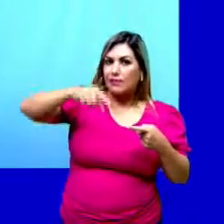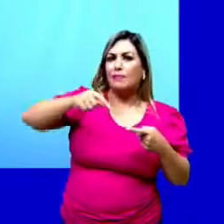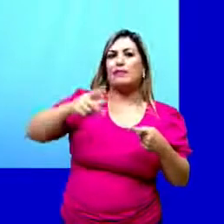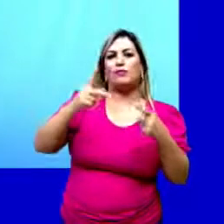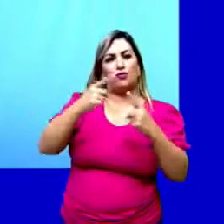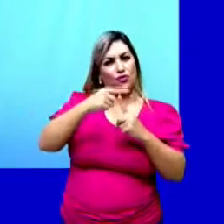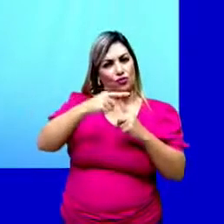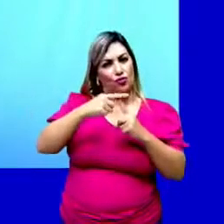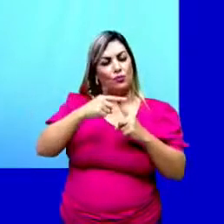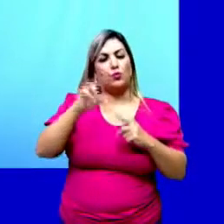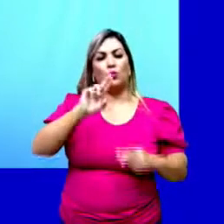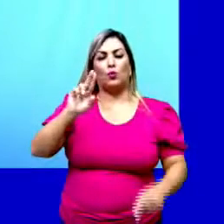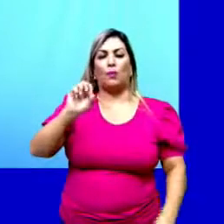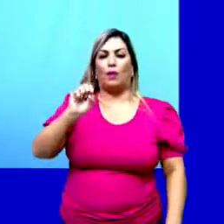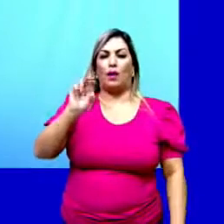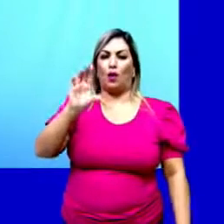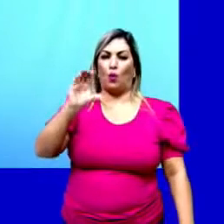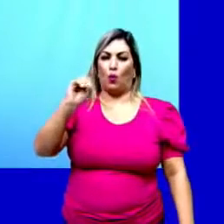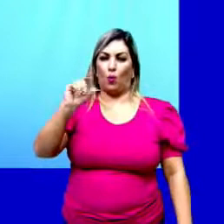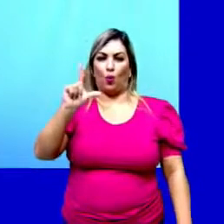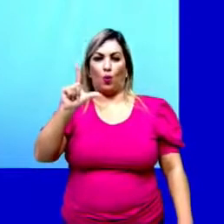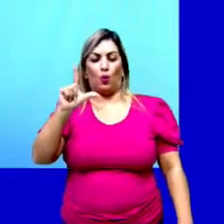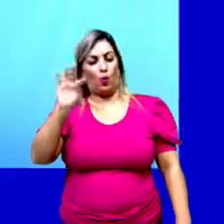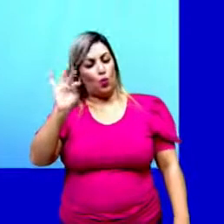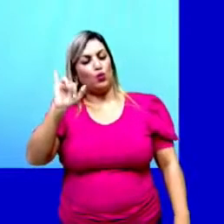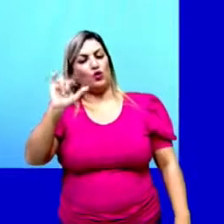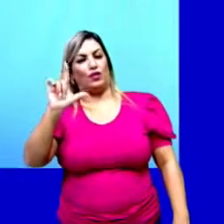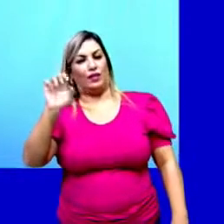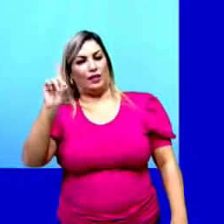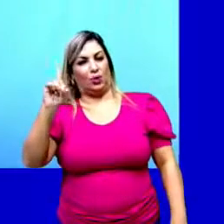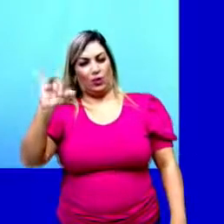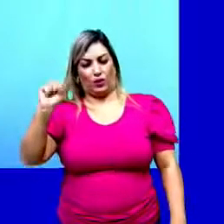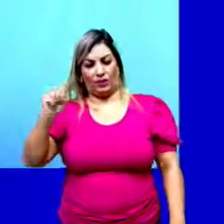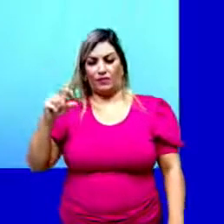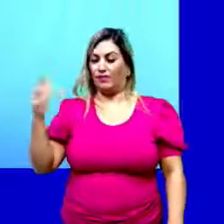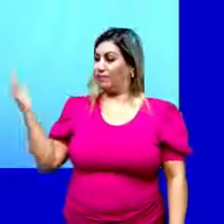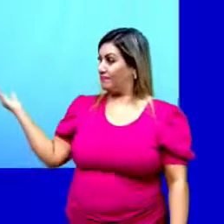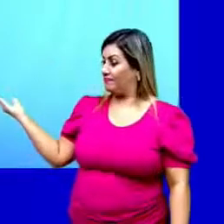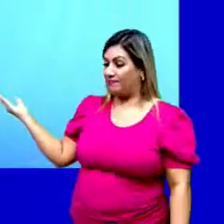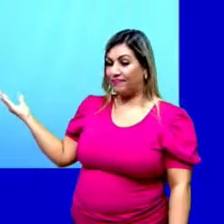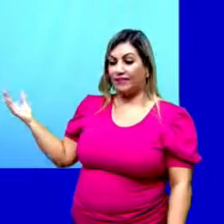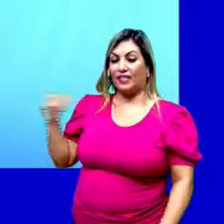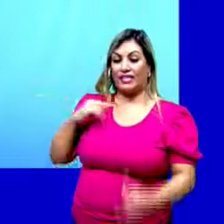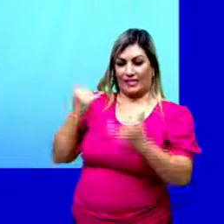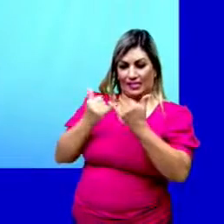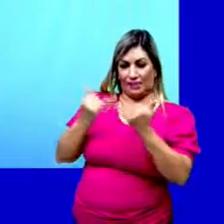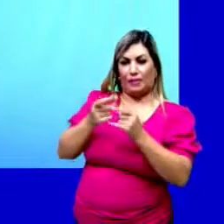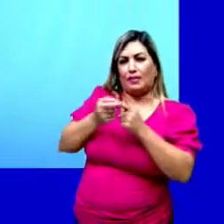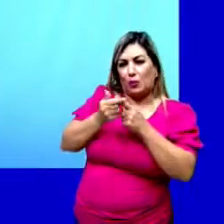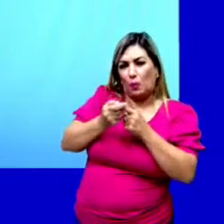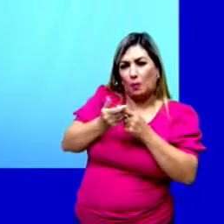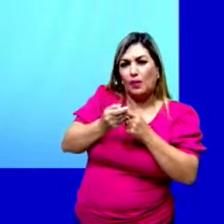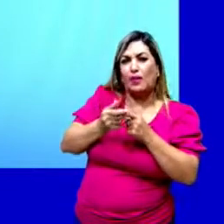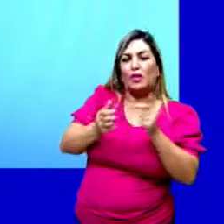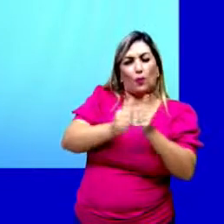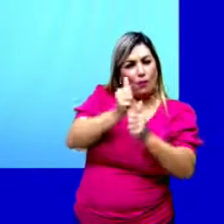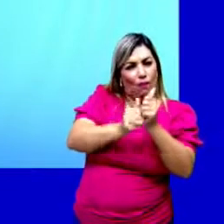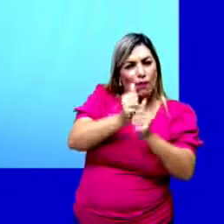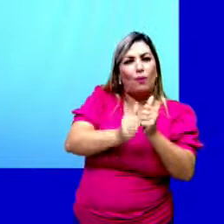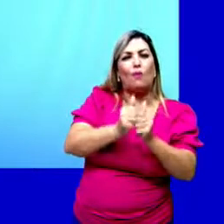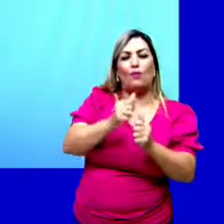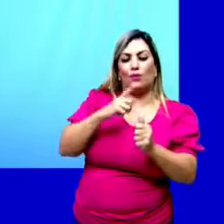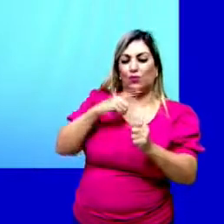do feijão, de eucotiledôneas. Enquanto as demais, como semelhantes ao milho, ao trigo, ao arroz,